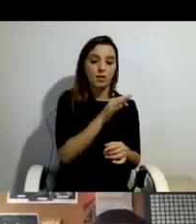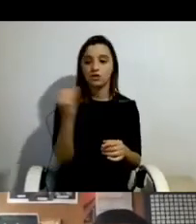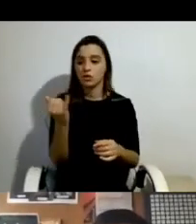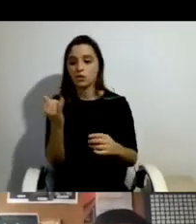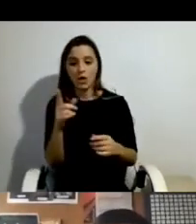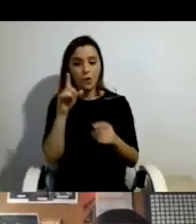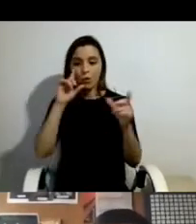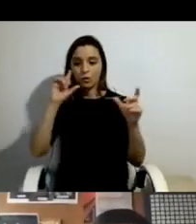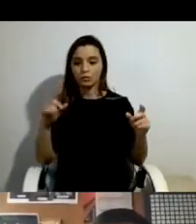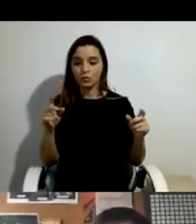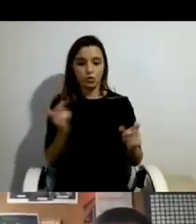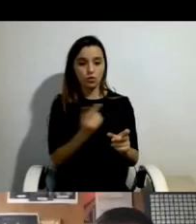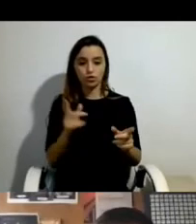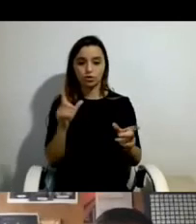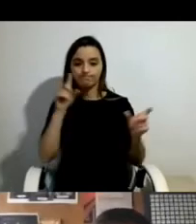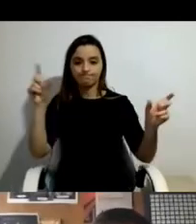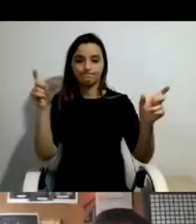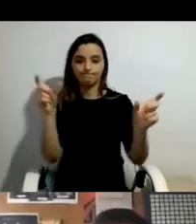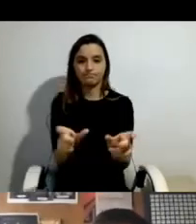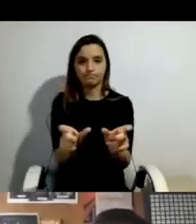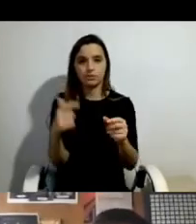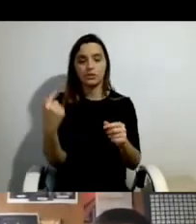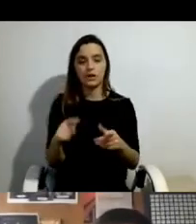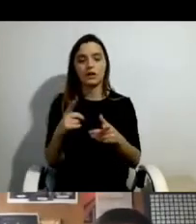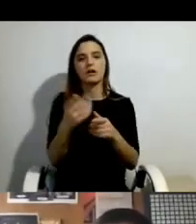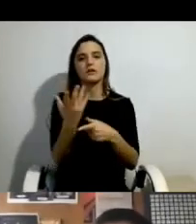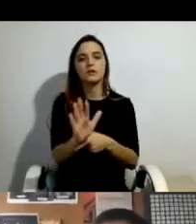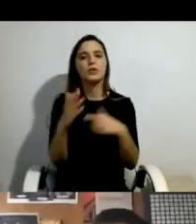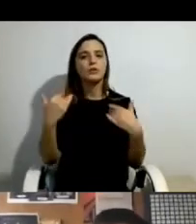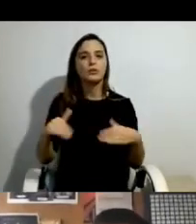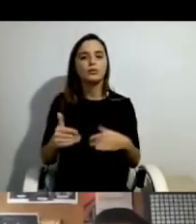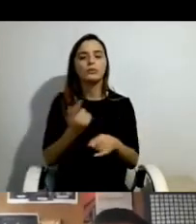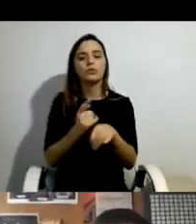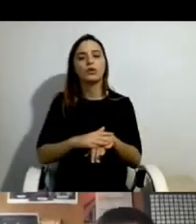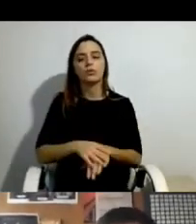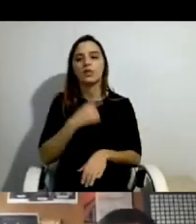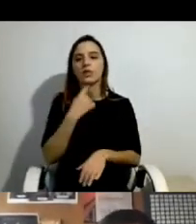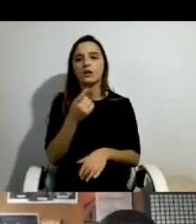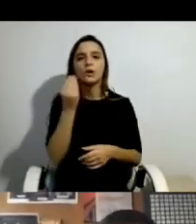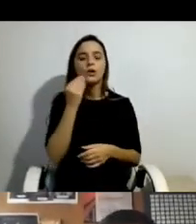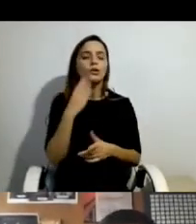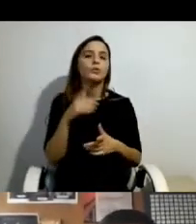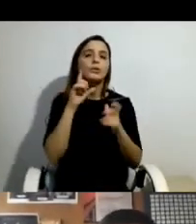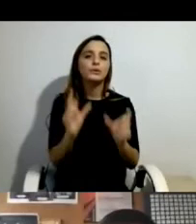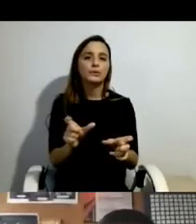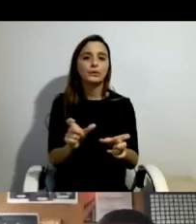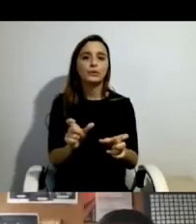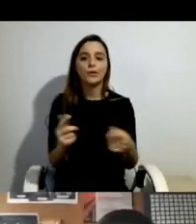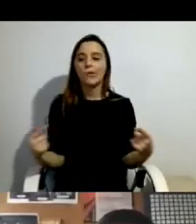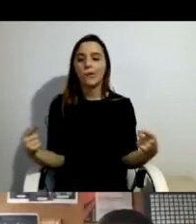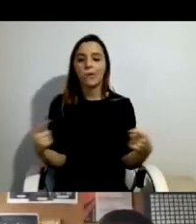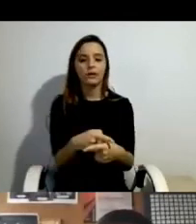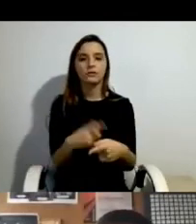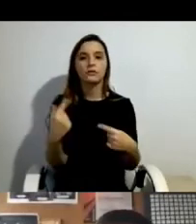é um exemplo muito brutal que fala, por exemplo, do cruzamento deste controle em que uma técnica